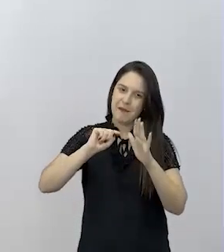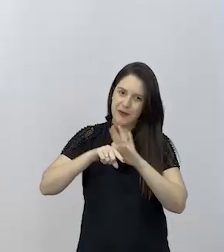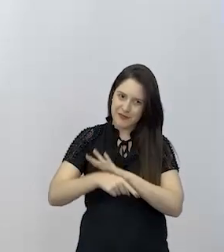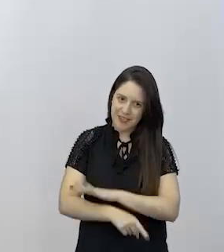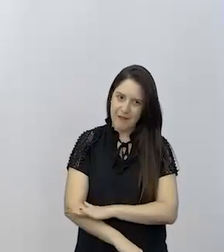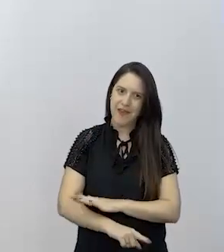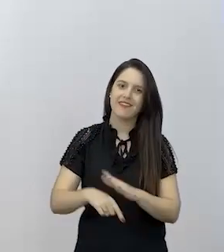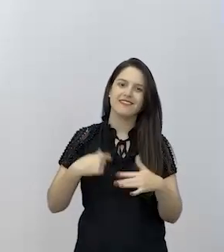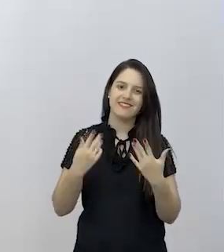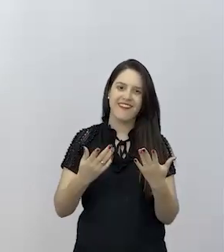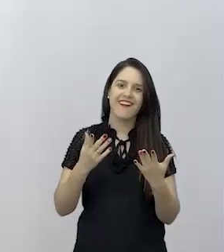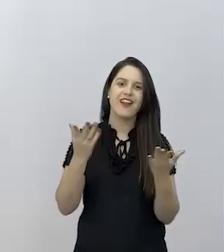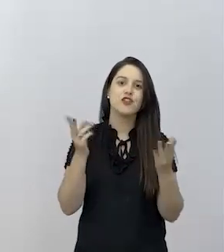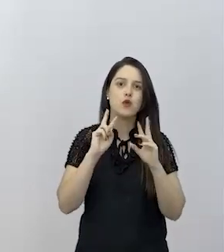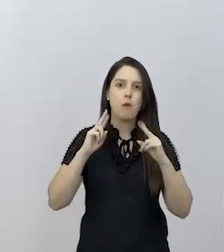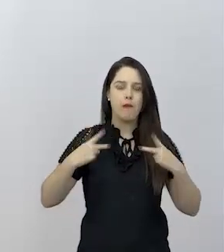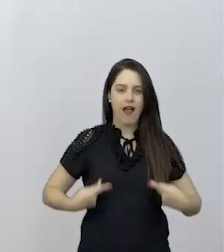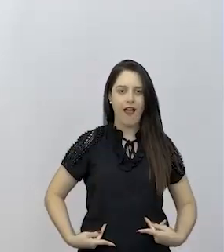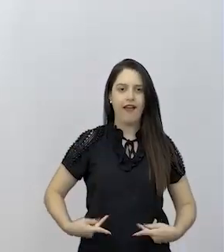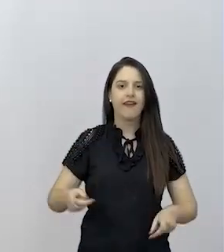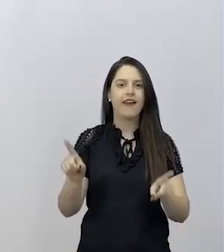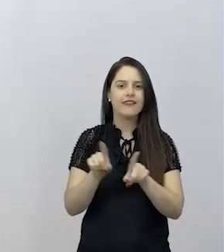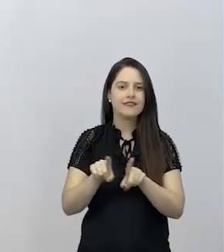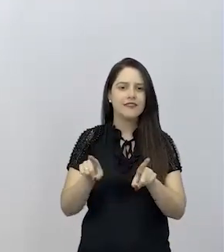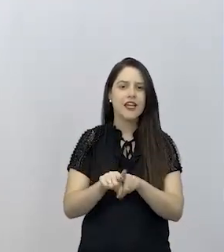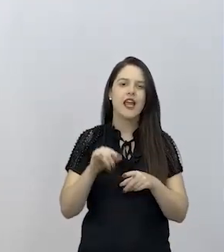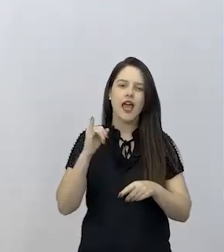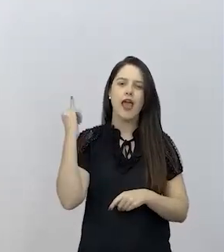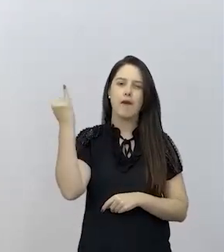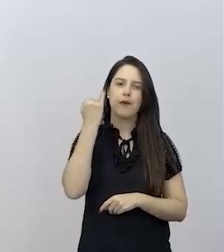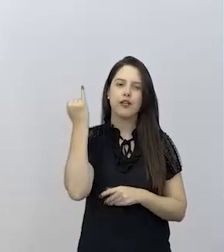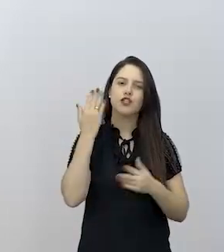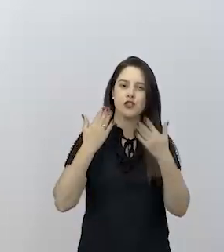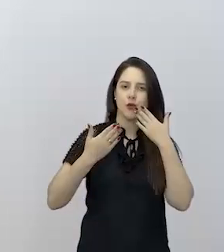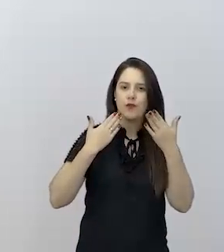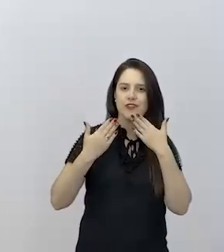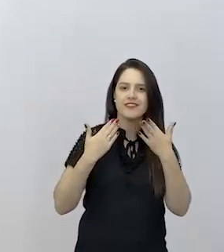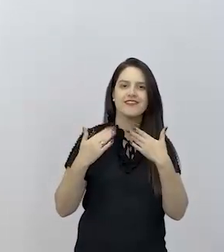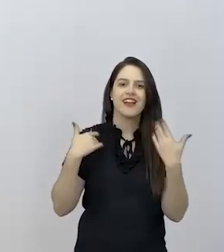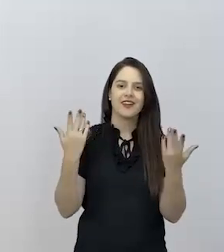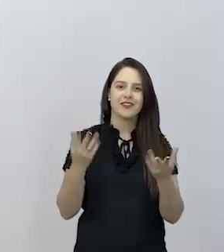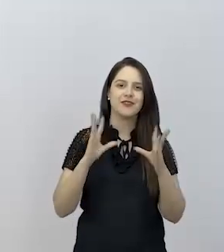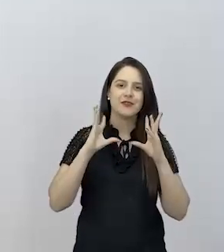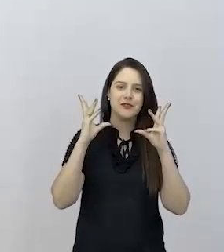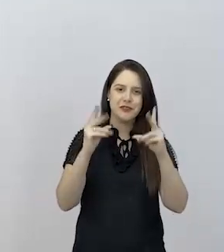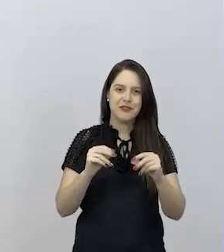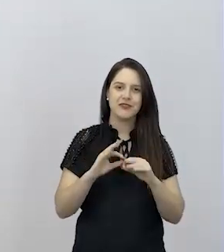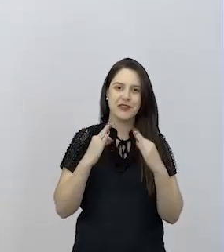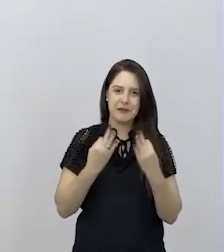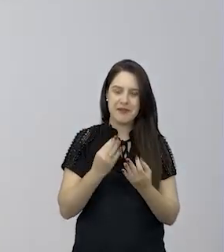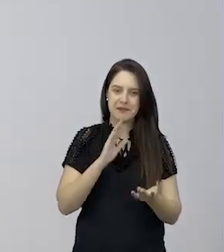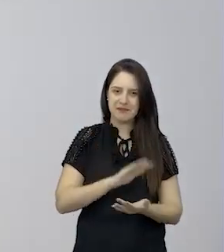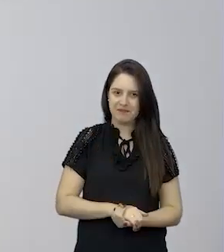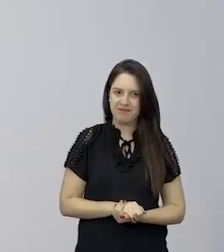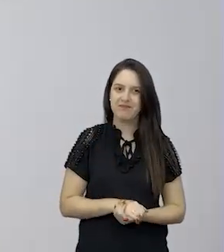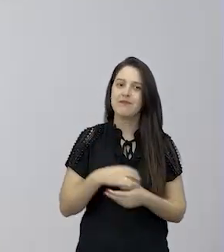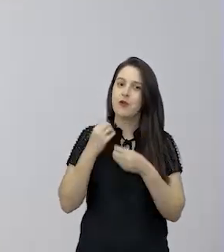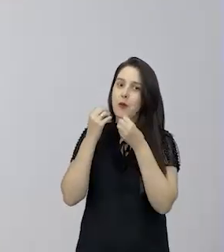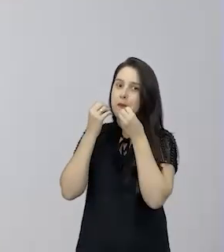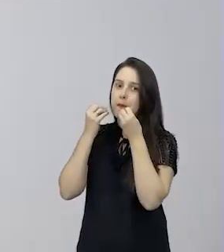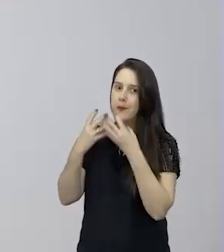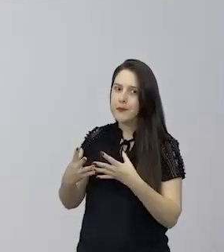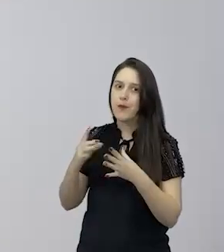é superar desafios de humanas, mas é sempre importante a gente conversar com outros aprofundamentos. Muito bom, muito bom. E o